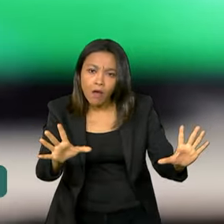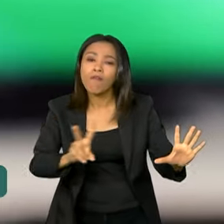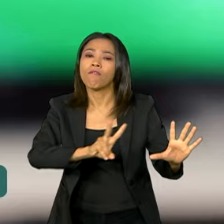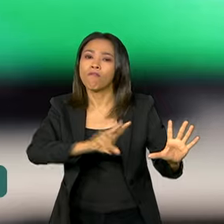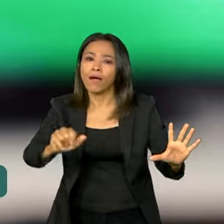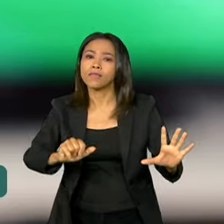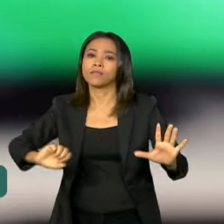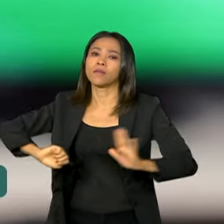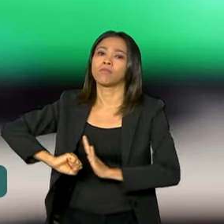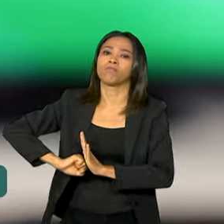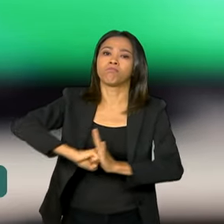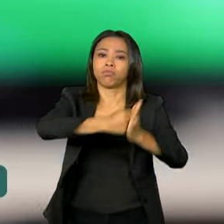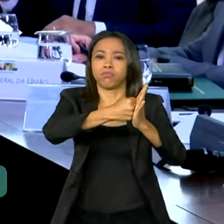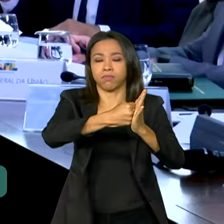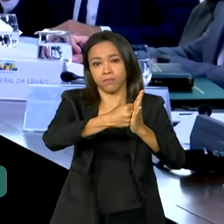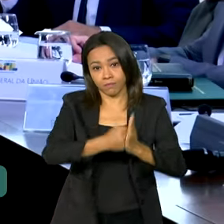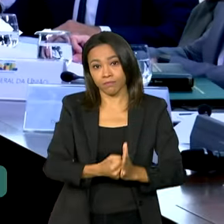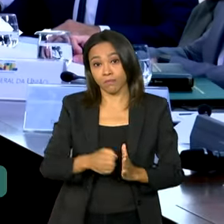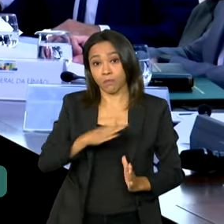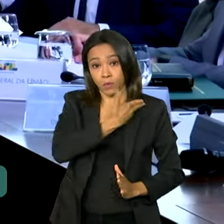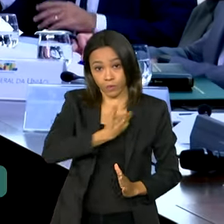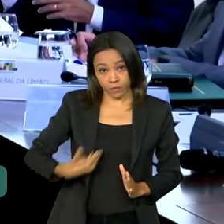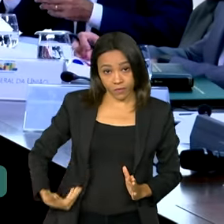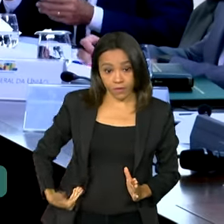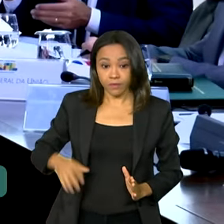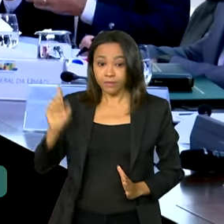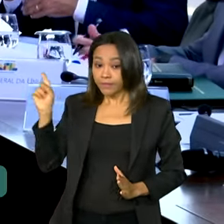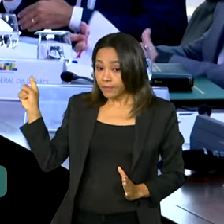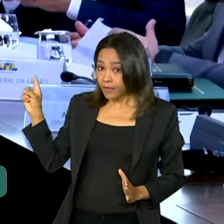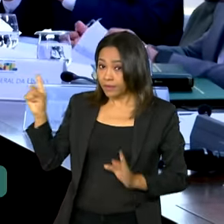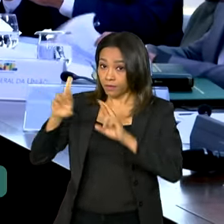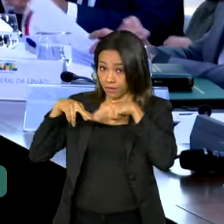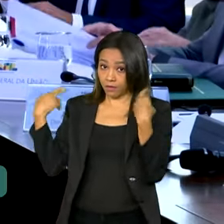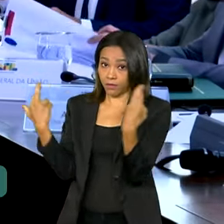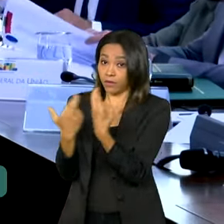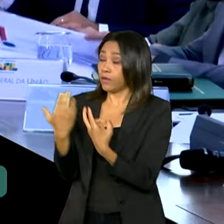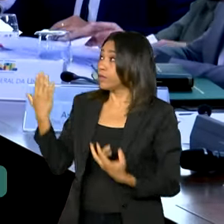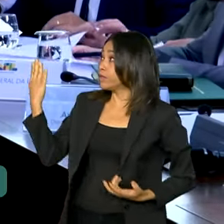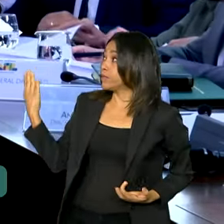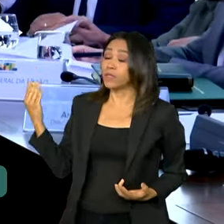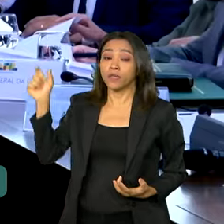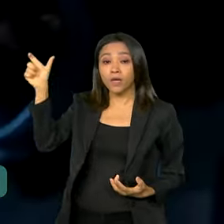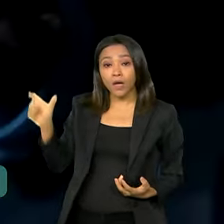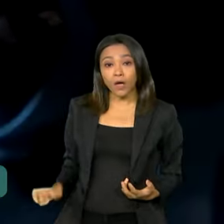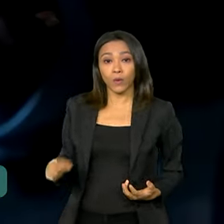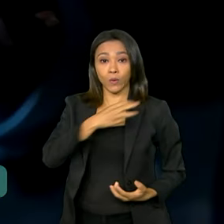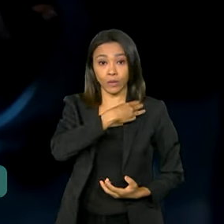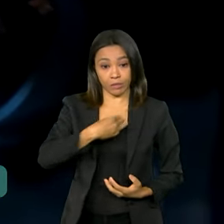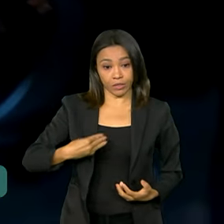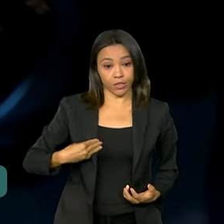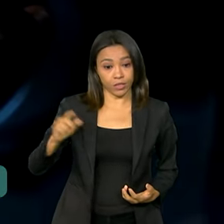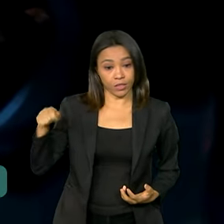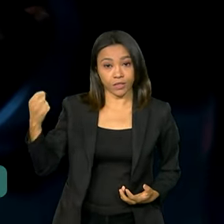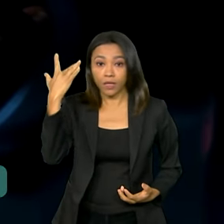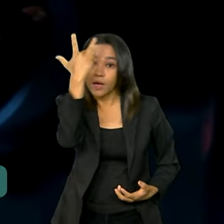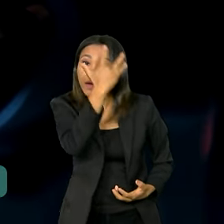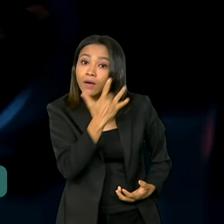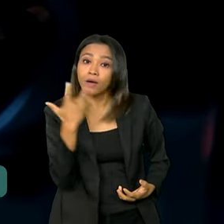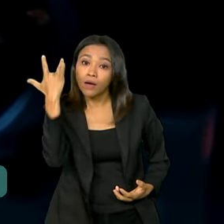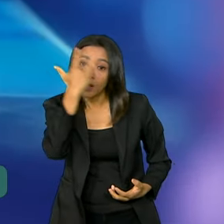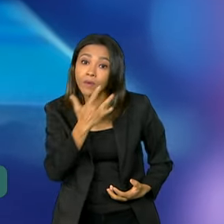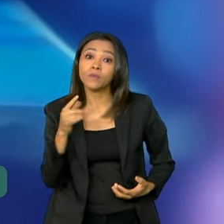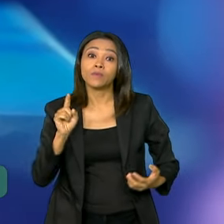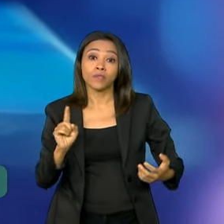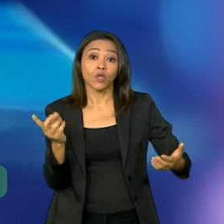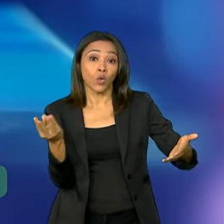ser derrubado pelo governo. Em reunião no Palácio do Planalto, o ministro da Fazenda atualizou o